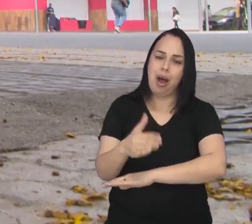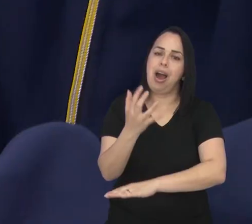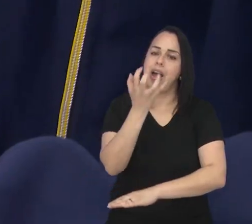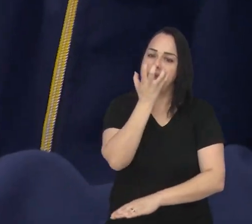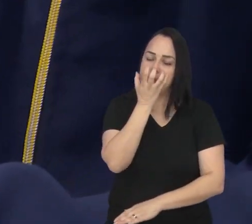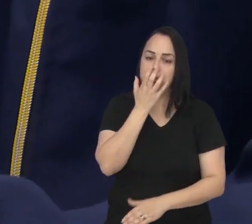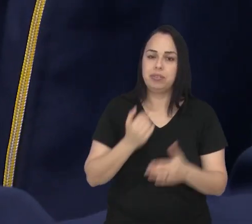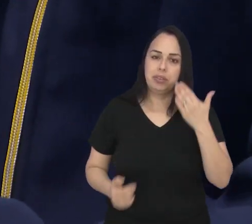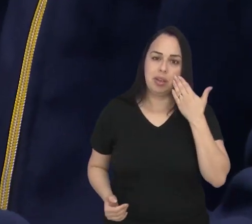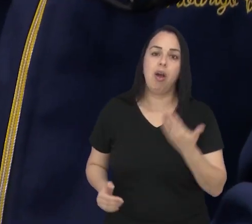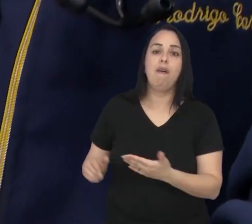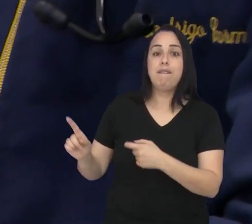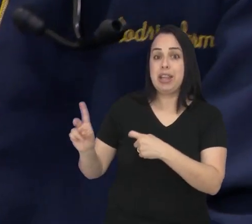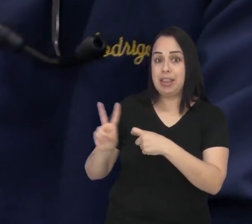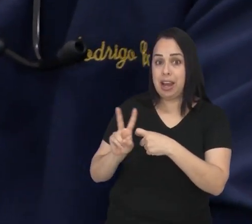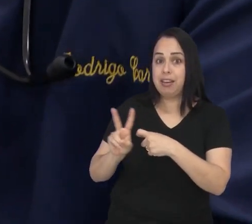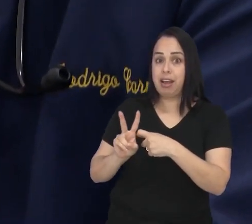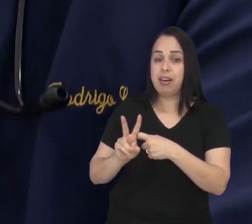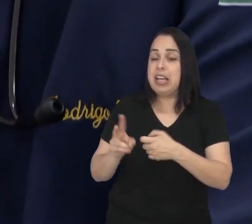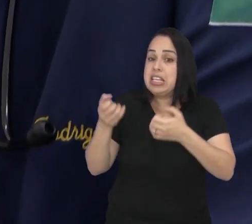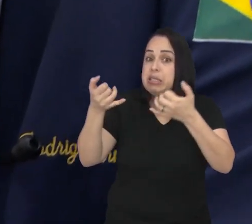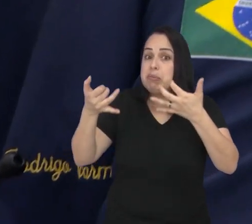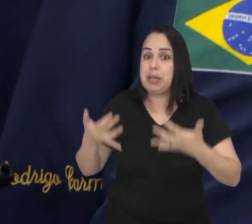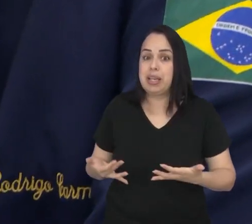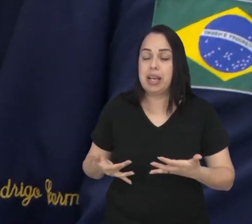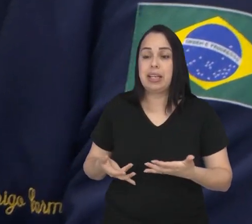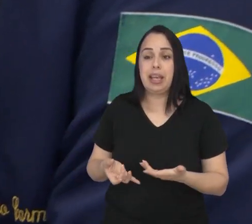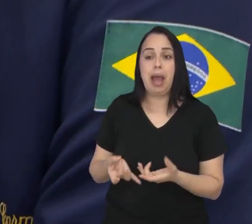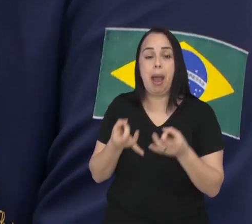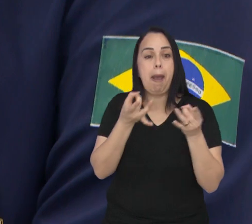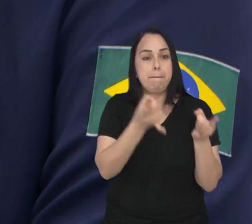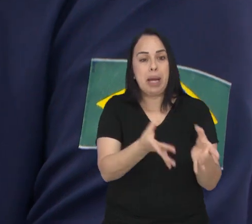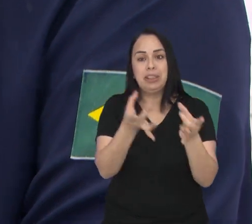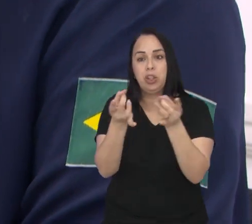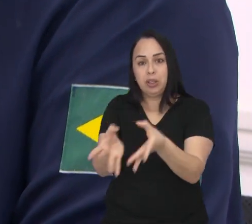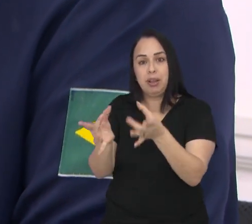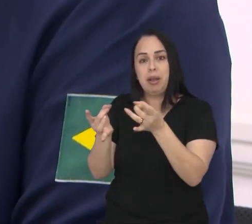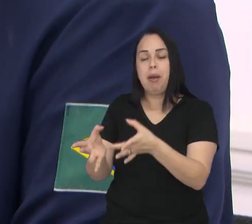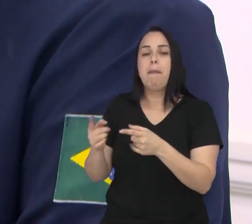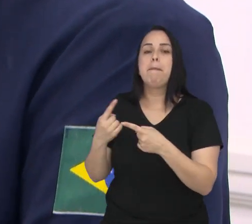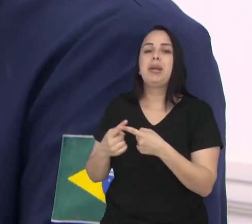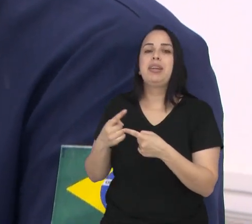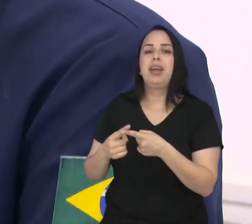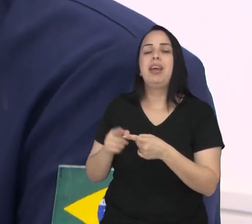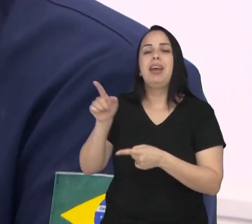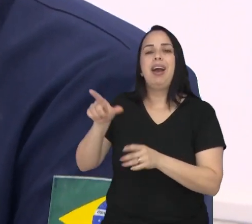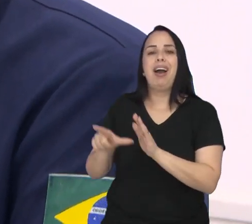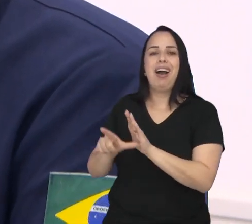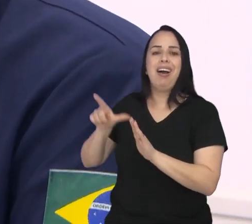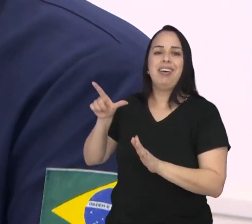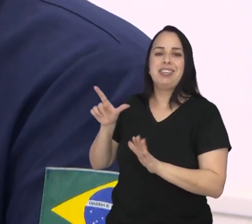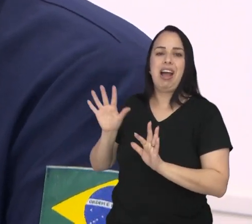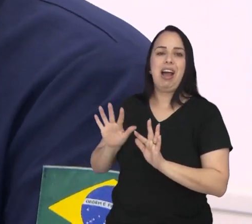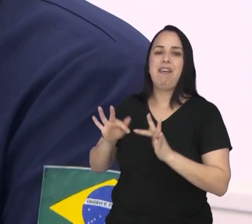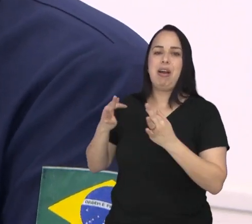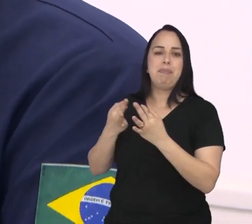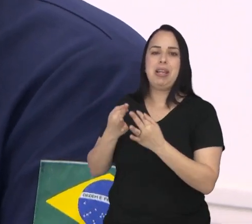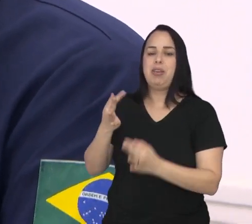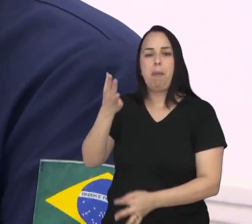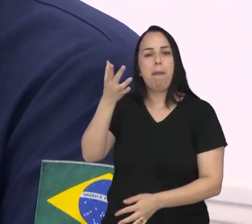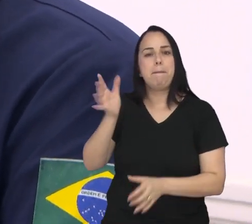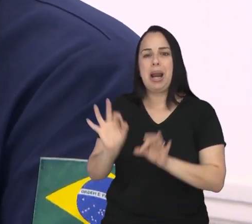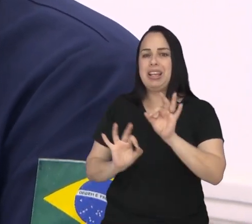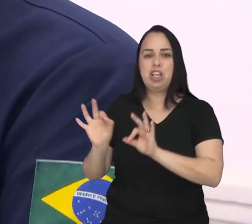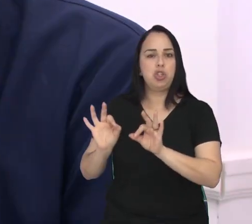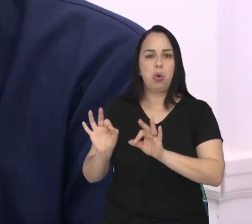ruas. Este veterinário afirma que muitas vezes o abandono é consequência da falta de planejamento na